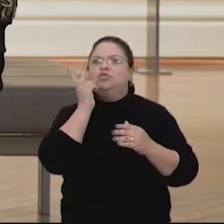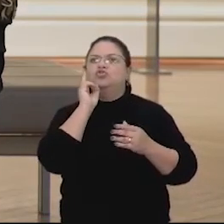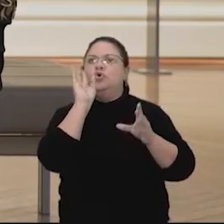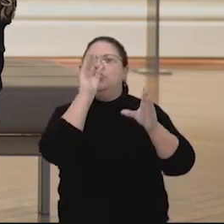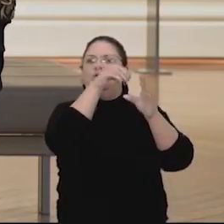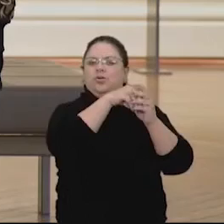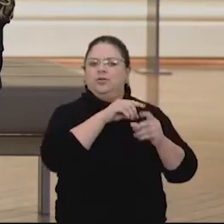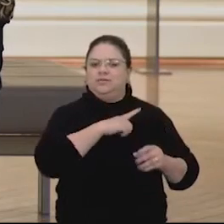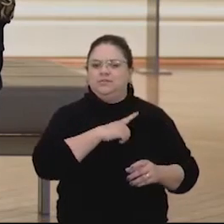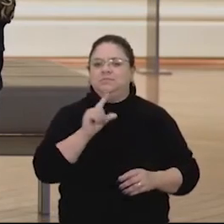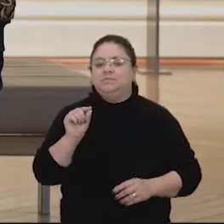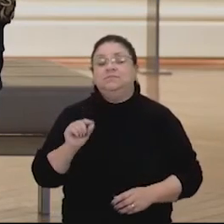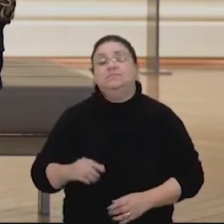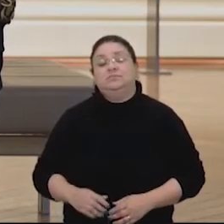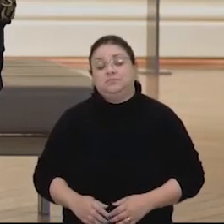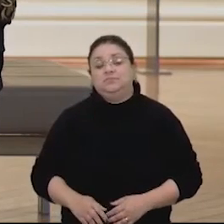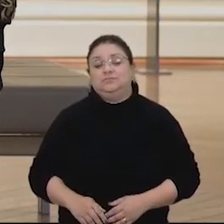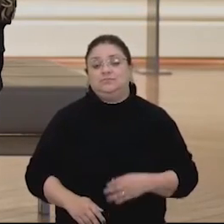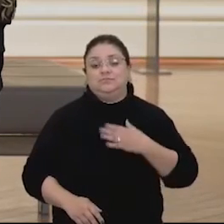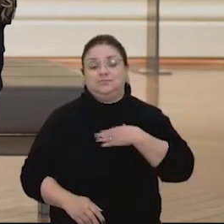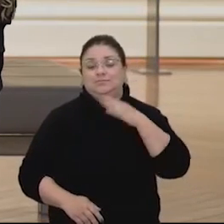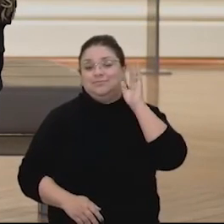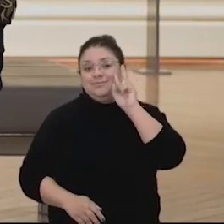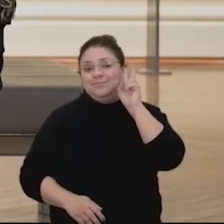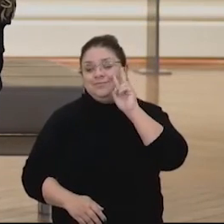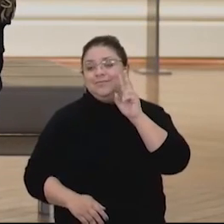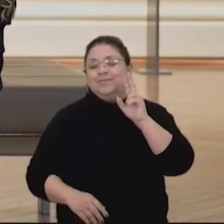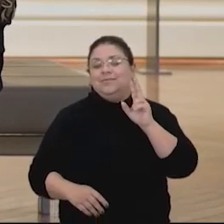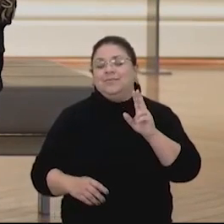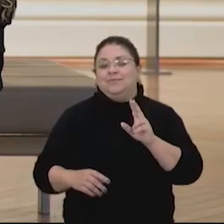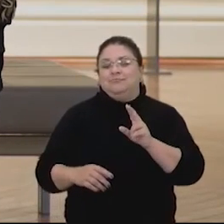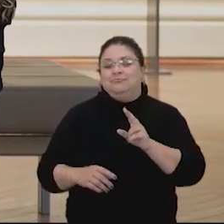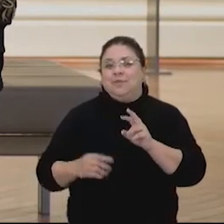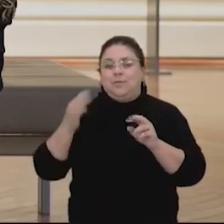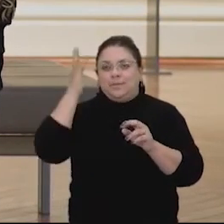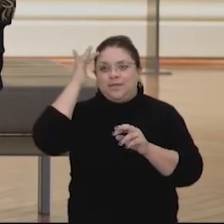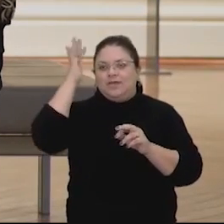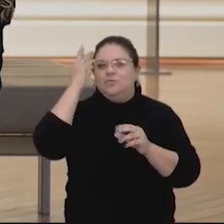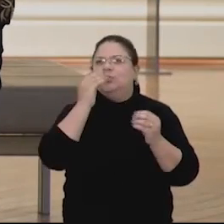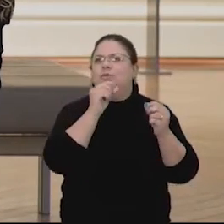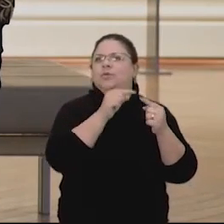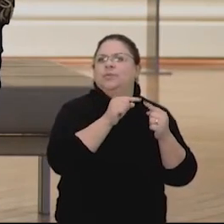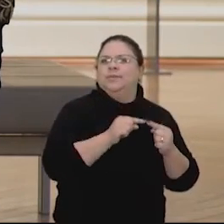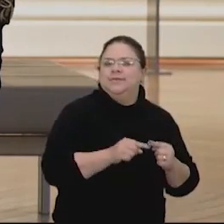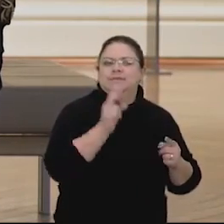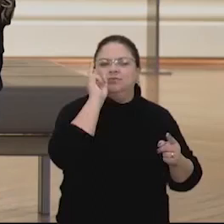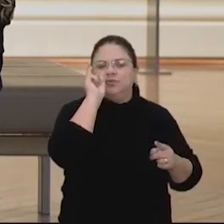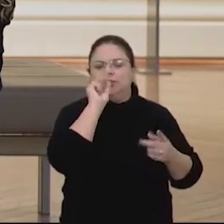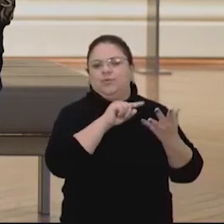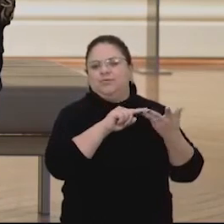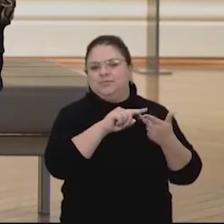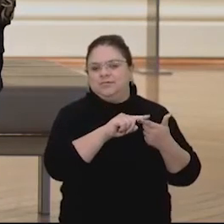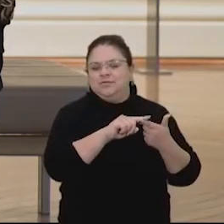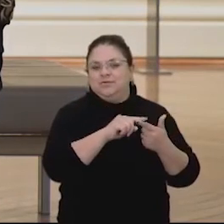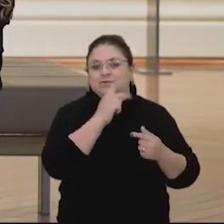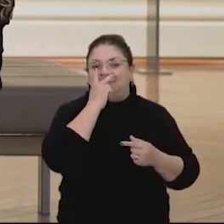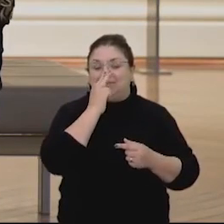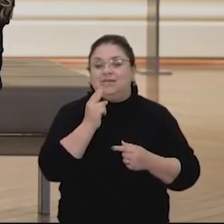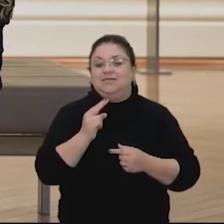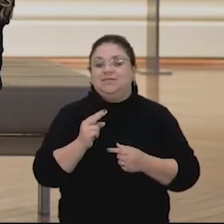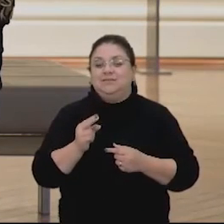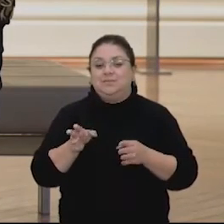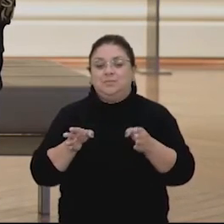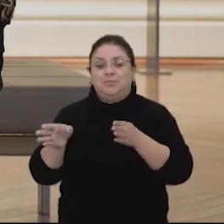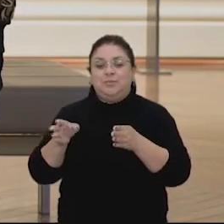de pensar que, se eu penso nesse contexto histórico desse artista, no momento que ele está fazendo a obra, ele pode estar num